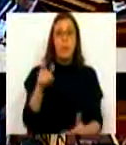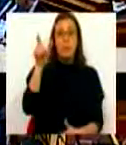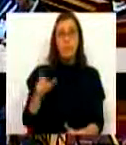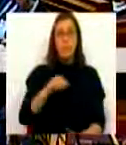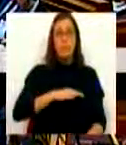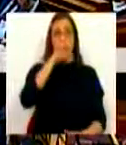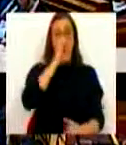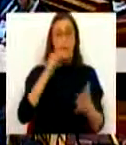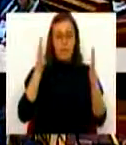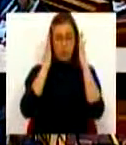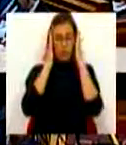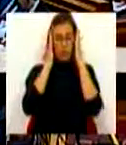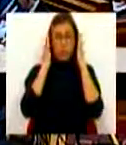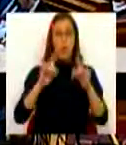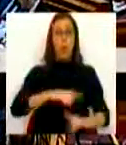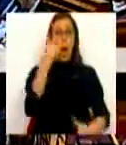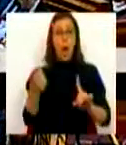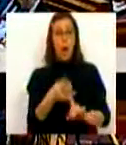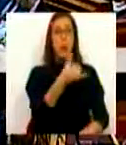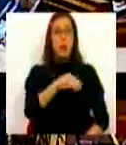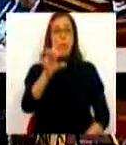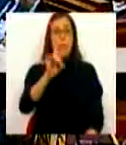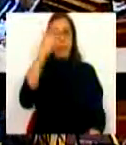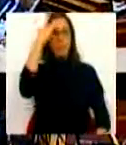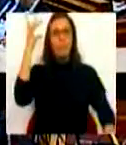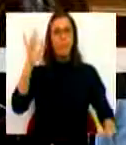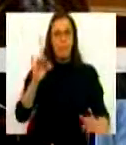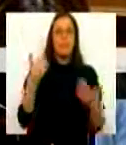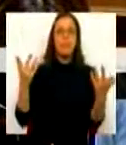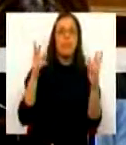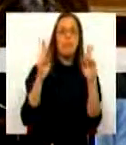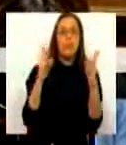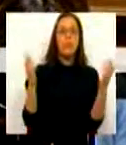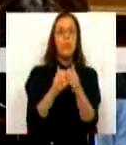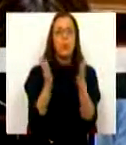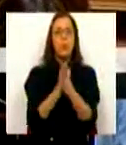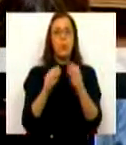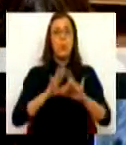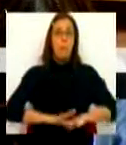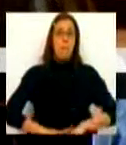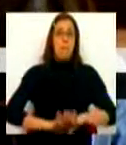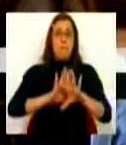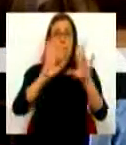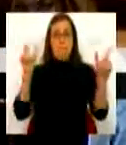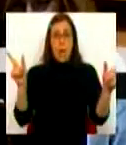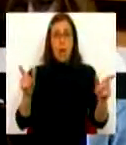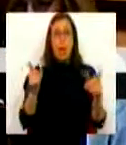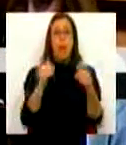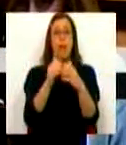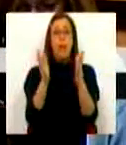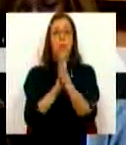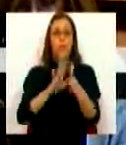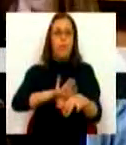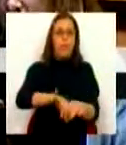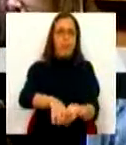do Sr. Ministro. Todo o ano de 2016 foi marcado pelo desejo de que tudo iria correr mal, de que tudo iria ser